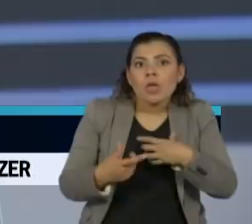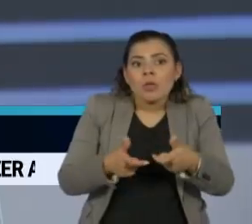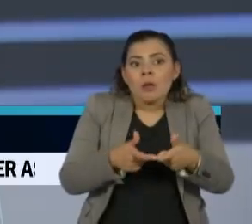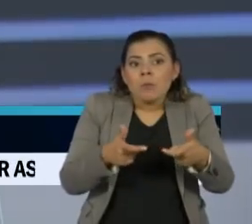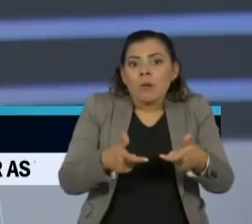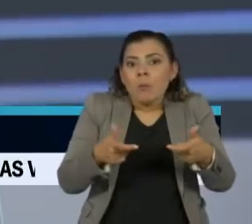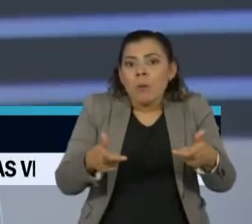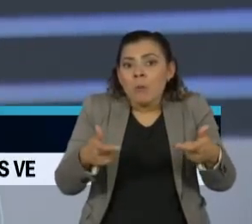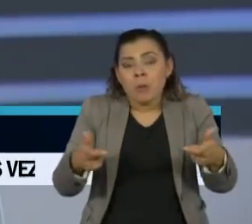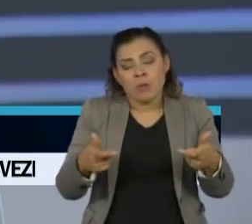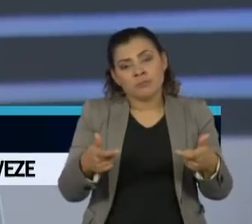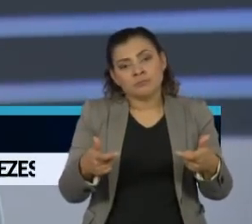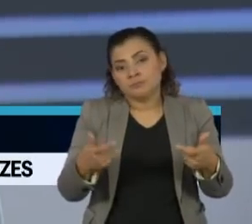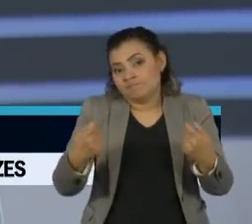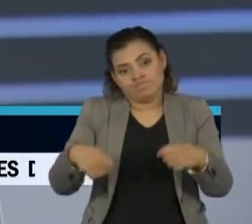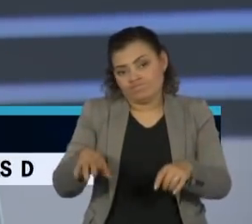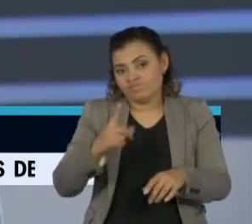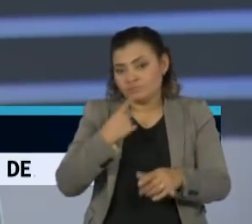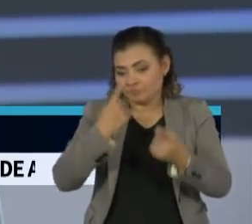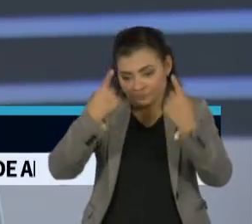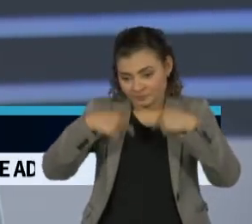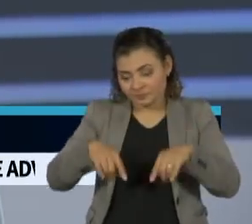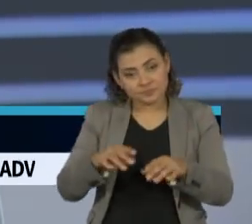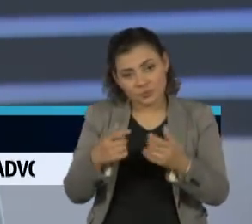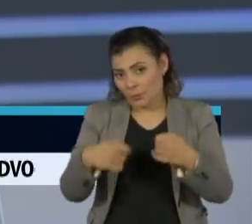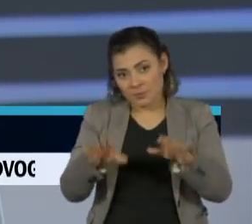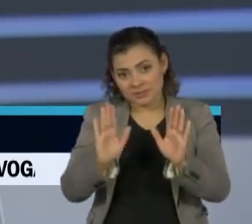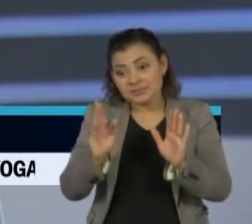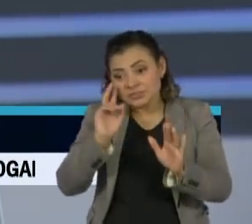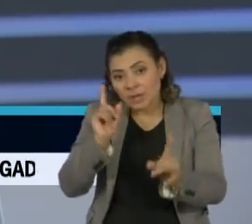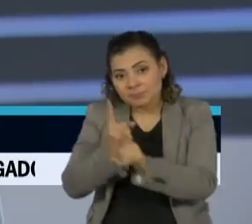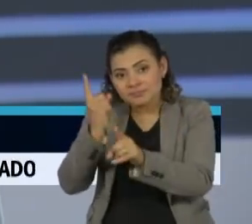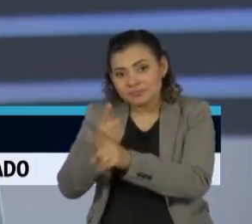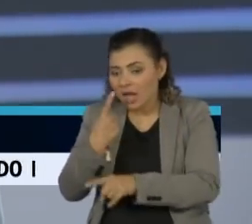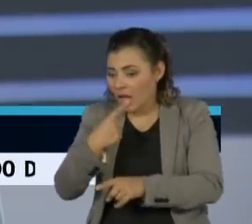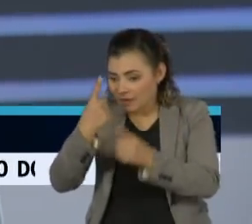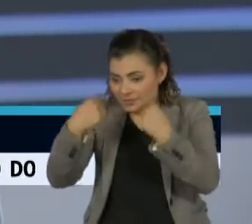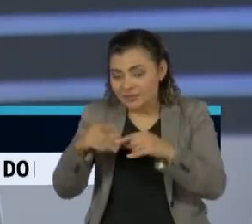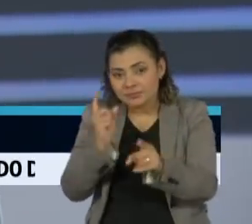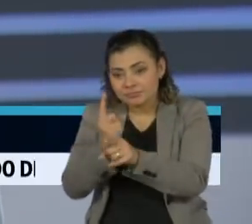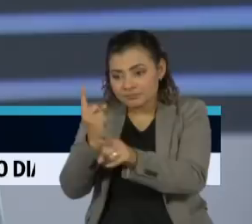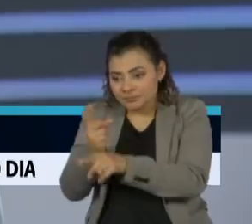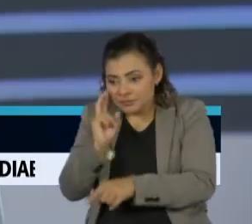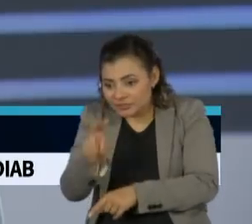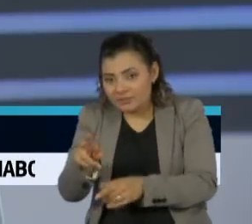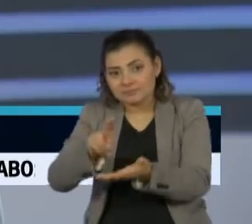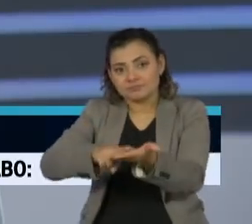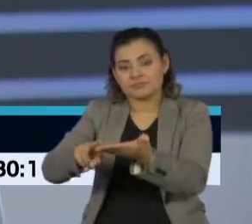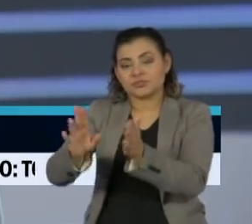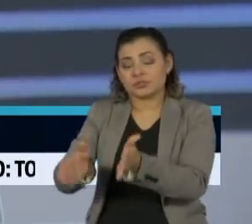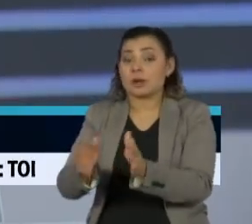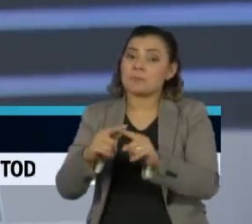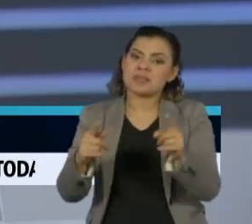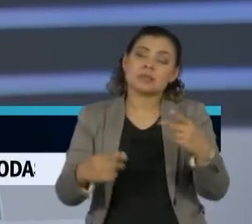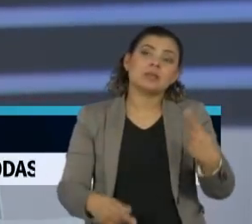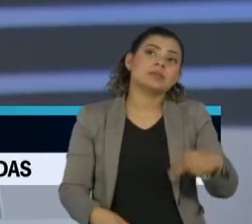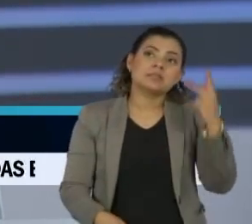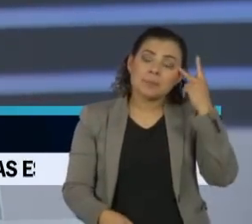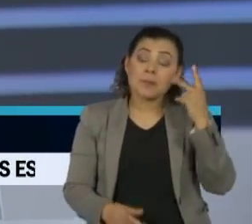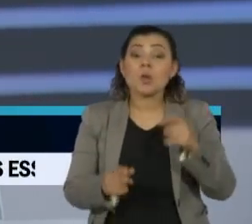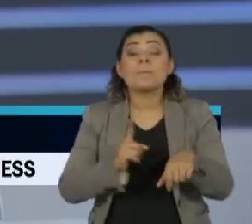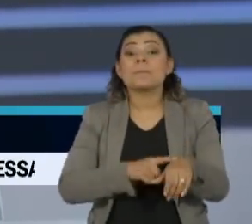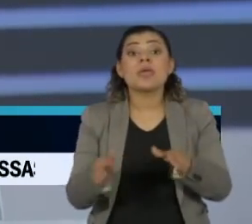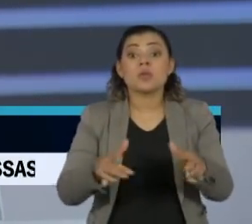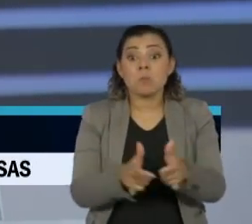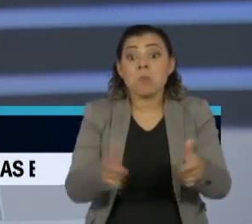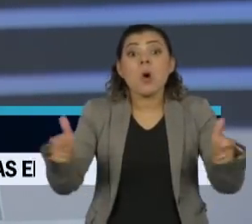de testagem. Agora, o problema não é saber quando que vai ter o pico, principalmente em São Paulo, já tem-se uma ideia que a gente